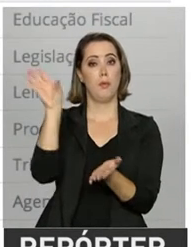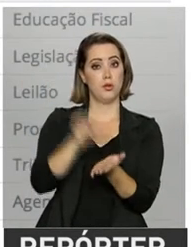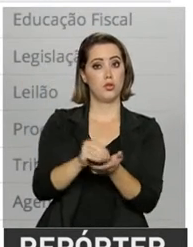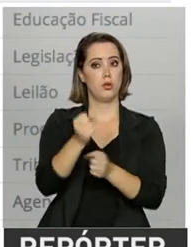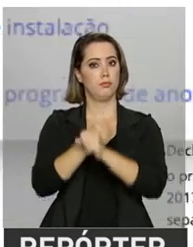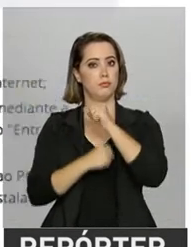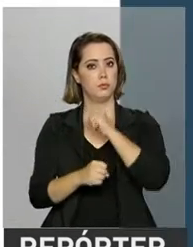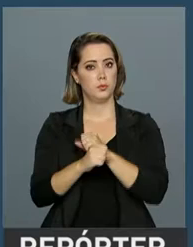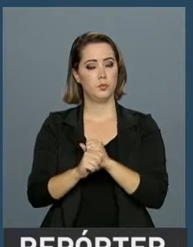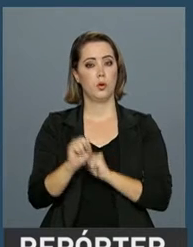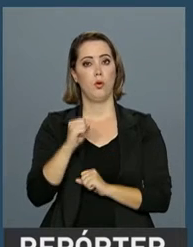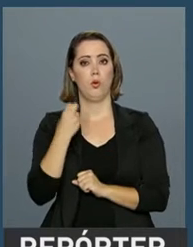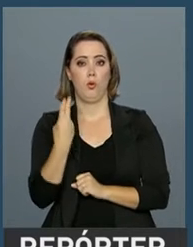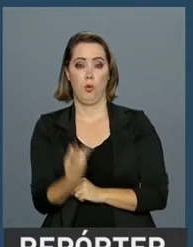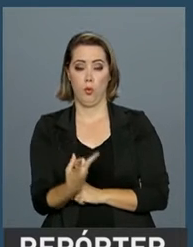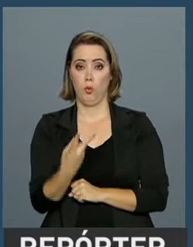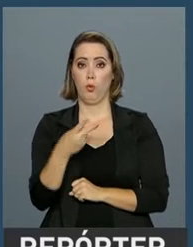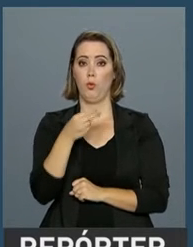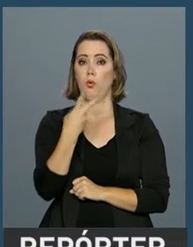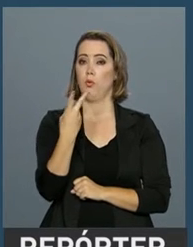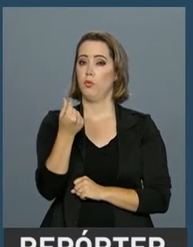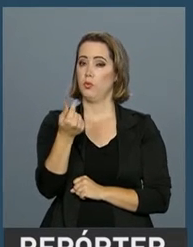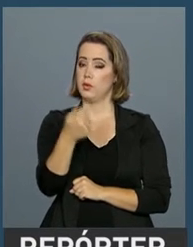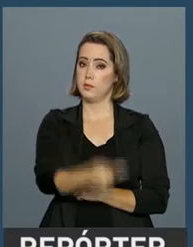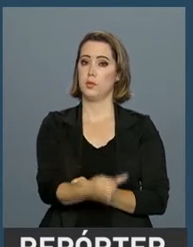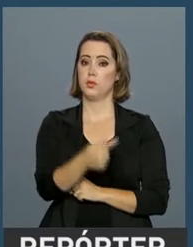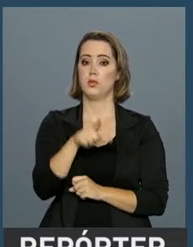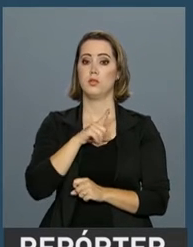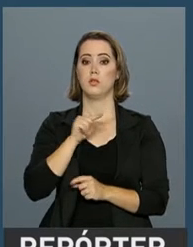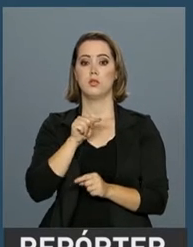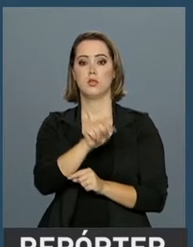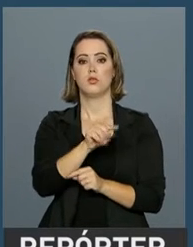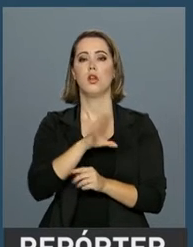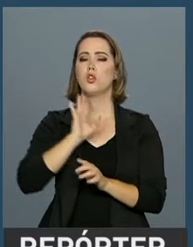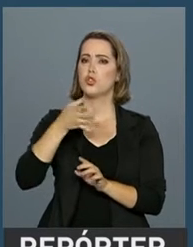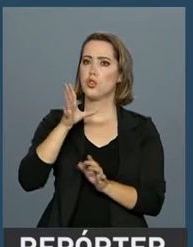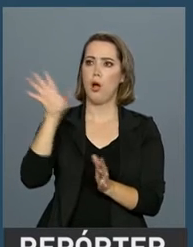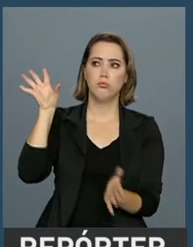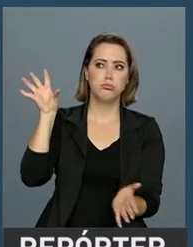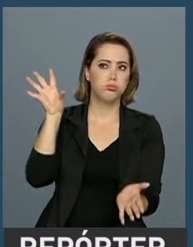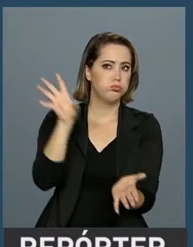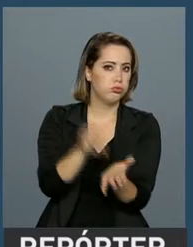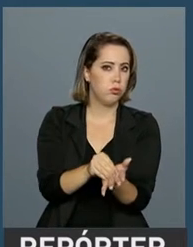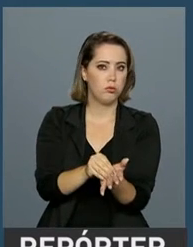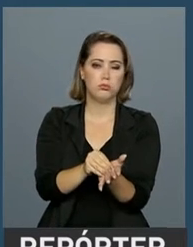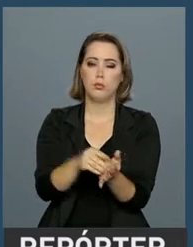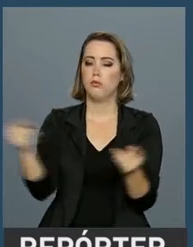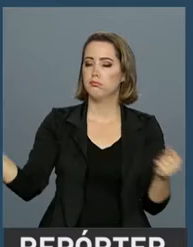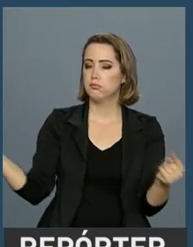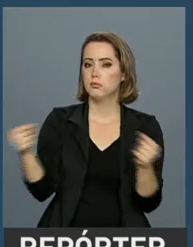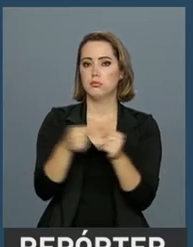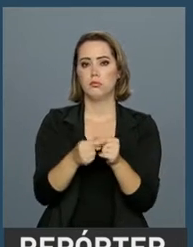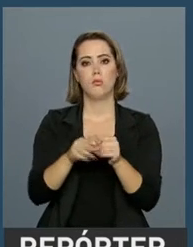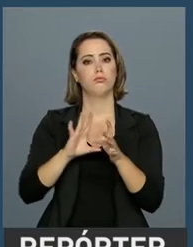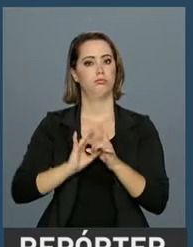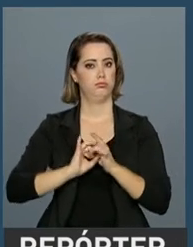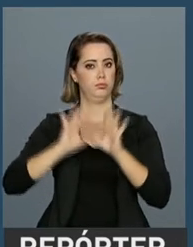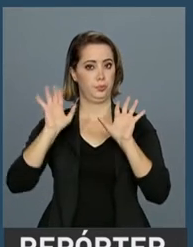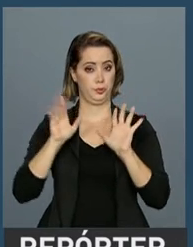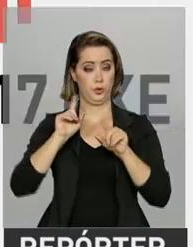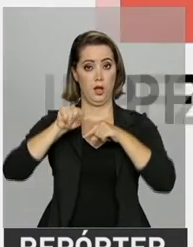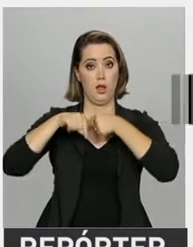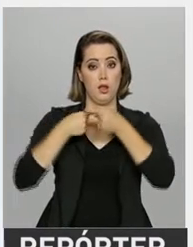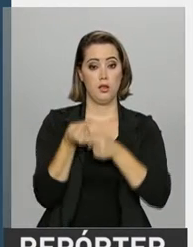opção Programa IRPF 2017, ao clicar o programa será transferido diretamente para o computador do contribuinte.